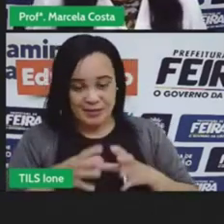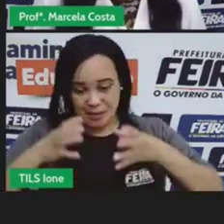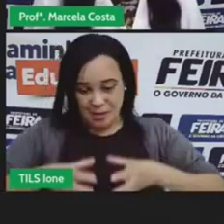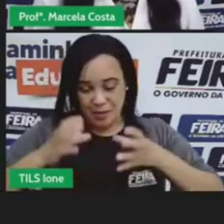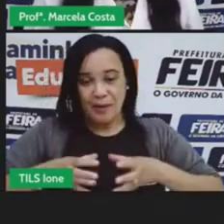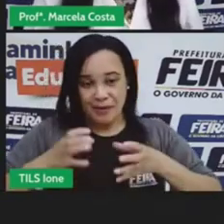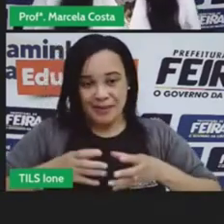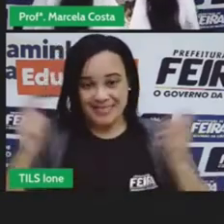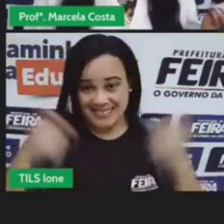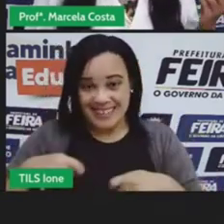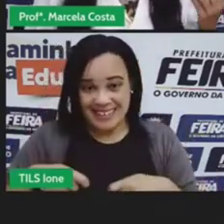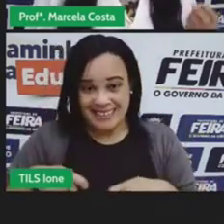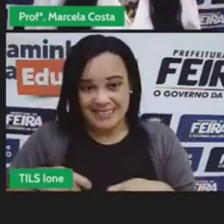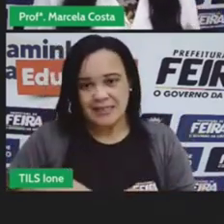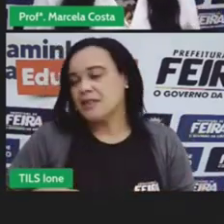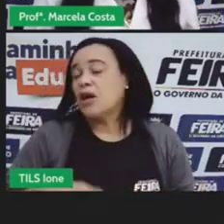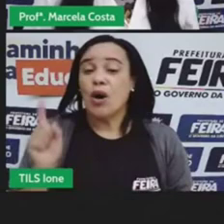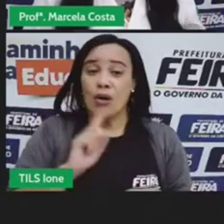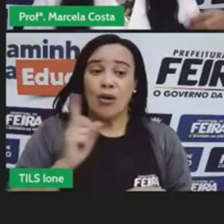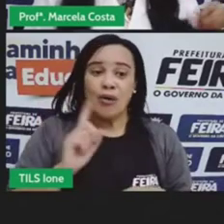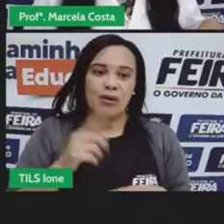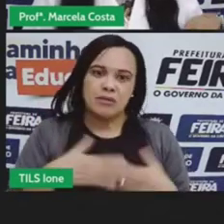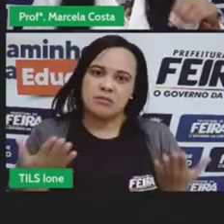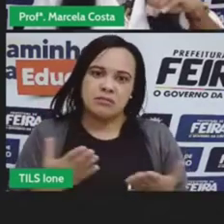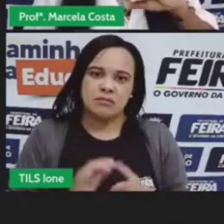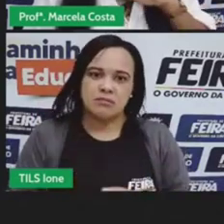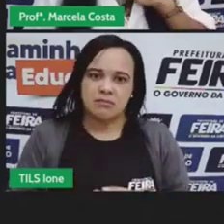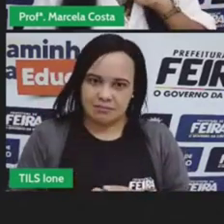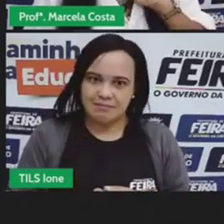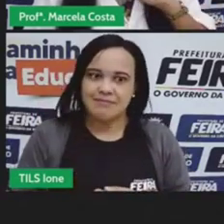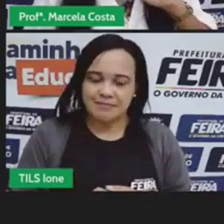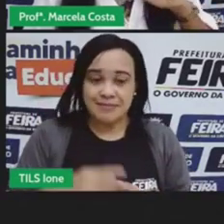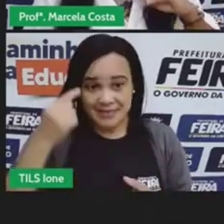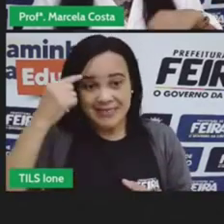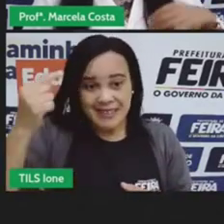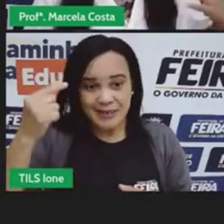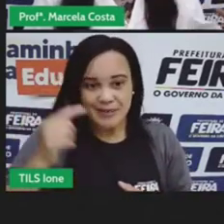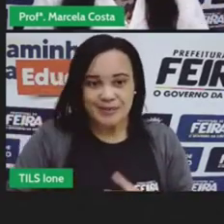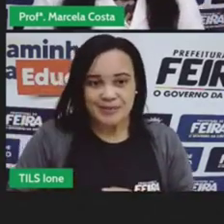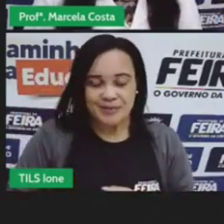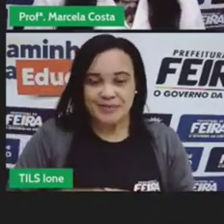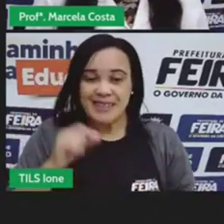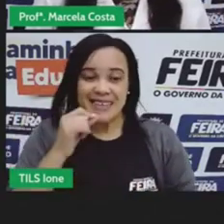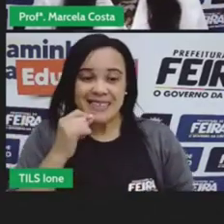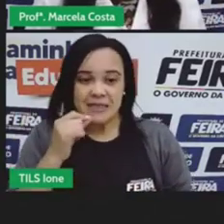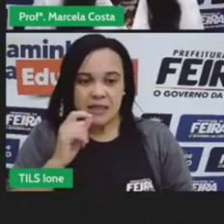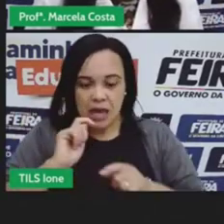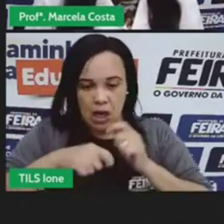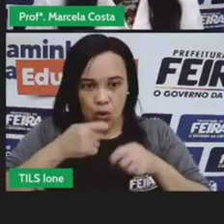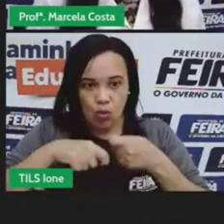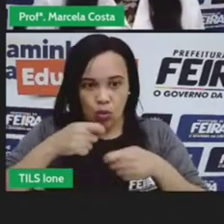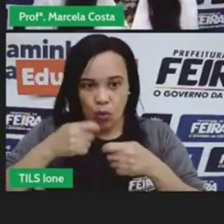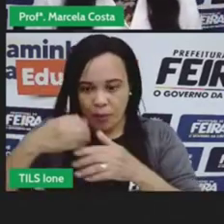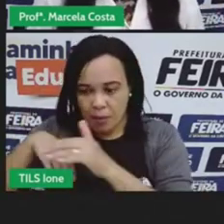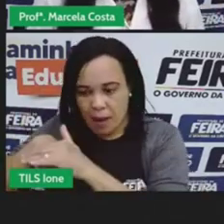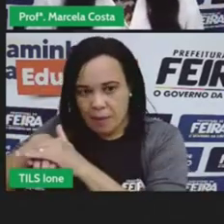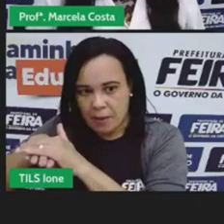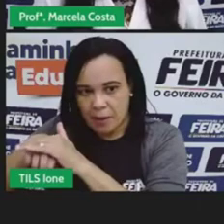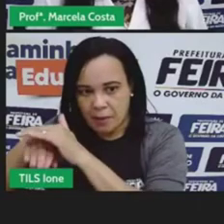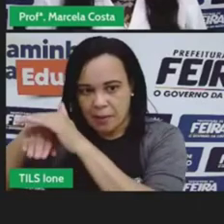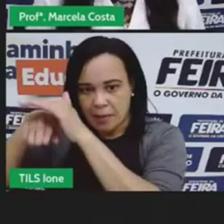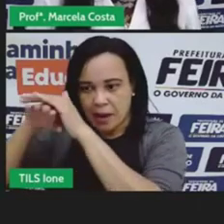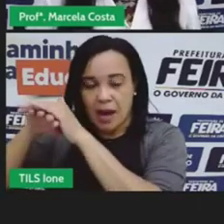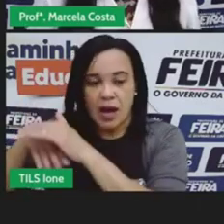comprar para sobrar dinheiro para que daqui a um mês dois meses o tempo que